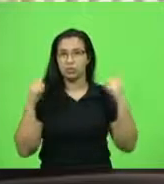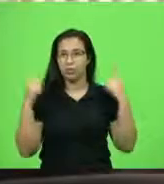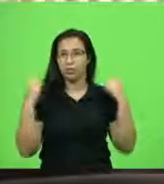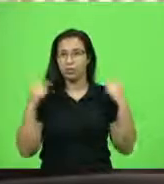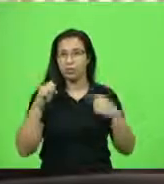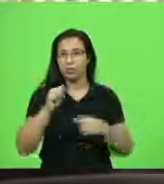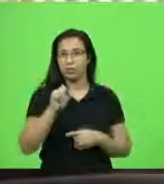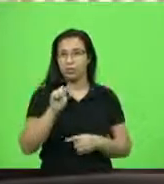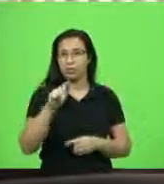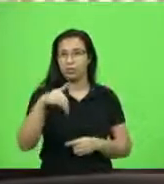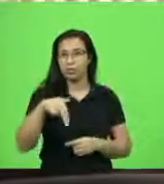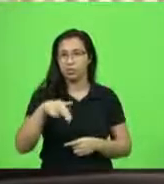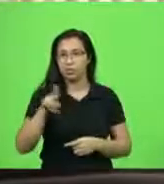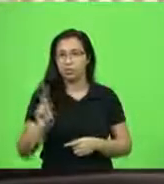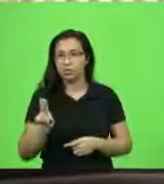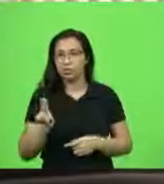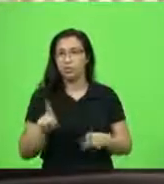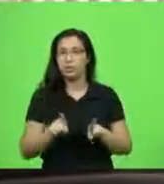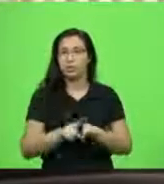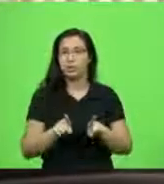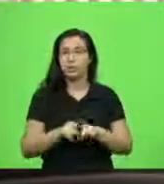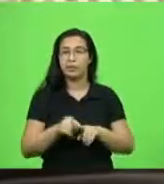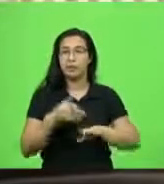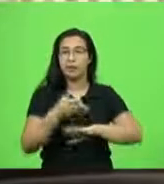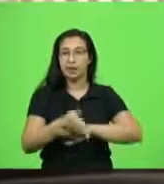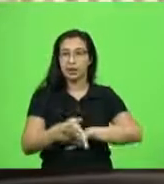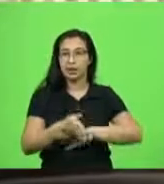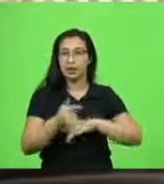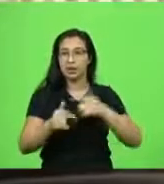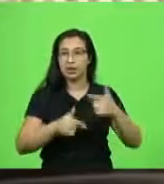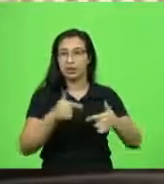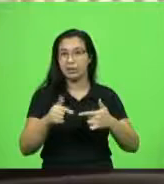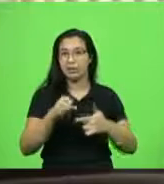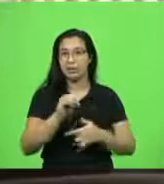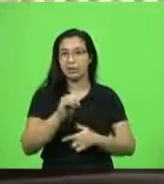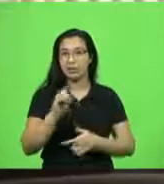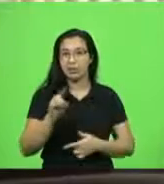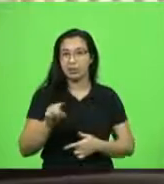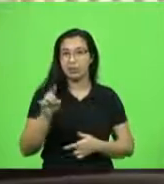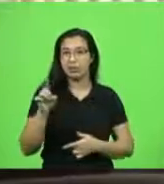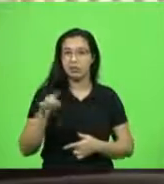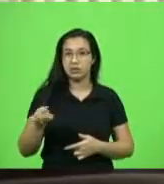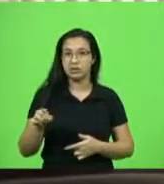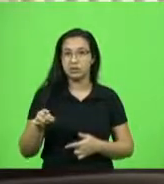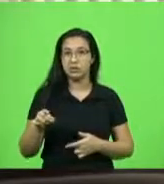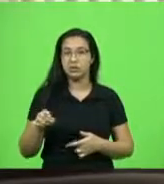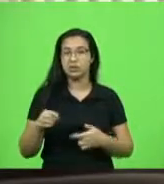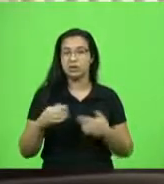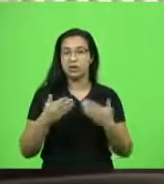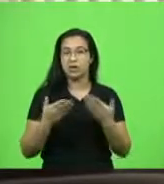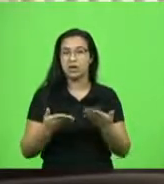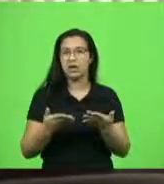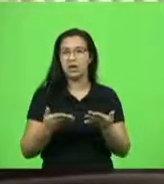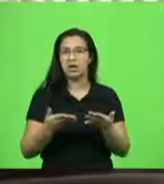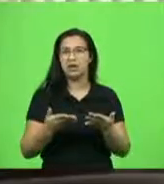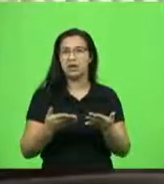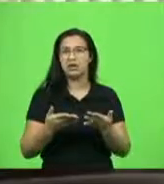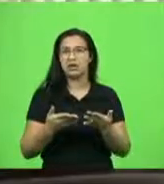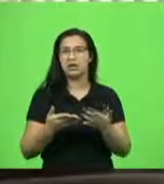os funcionários desta OZZ estão com fundo de garantia atrasado,